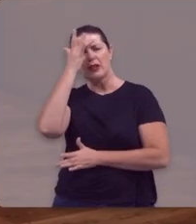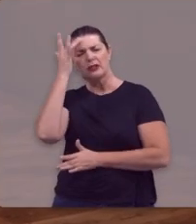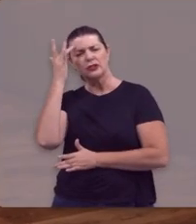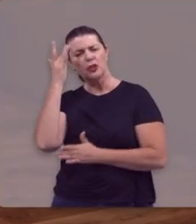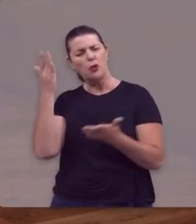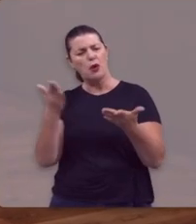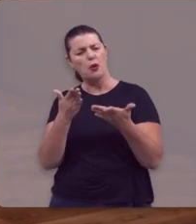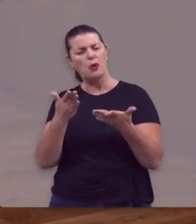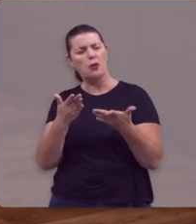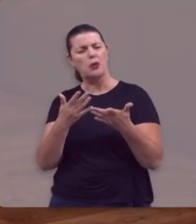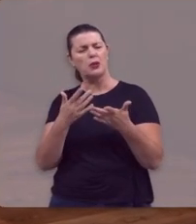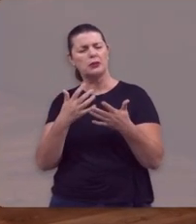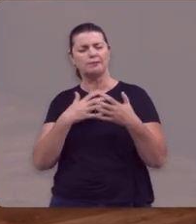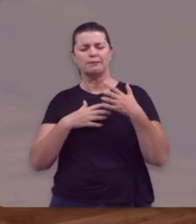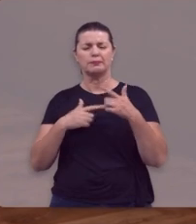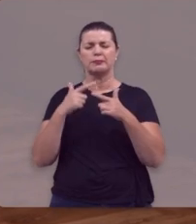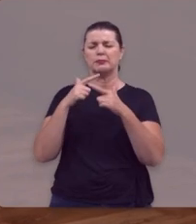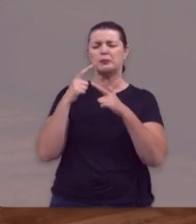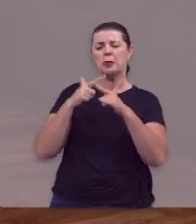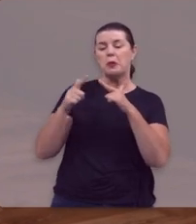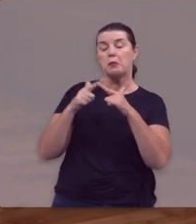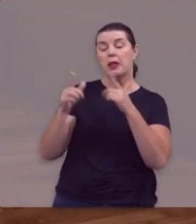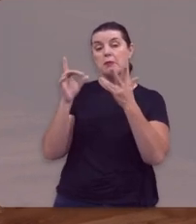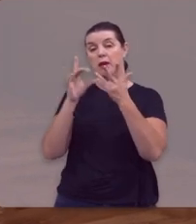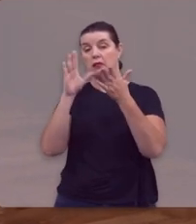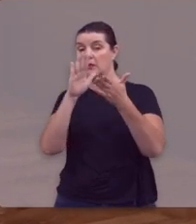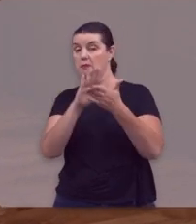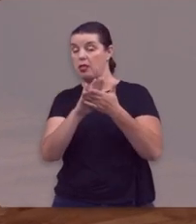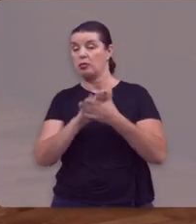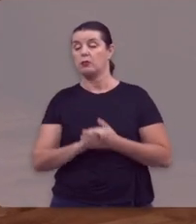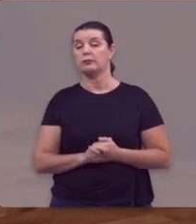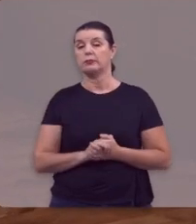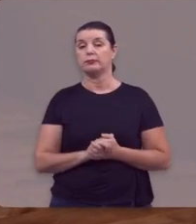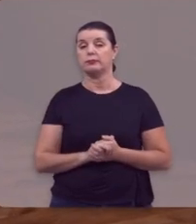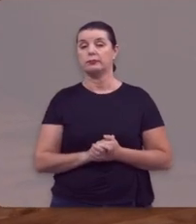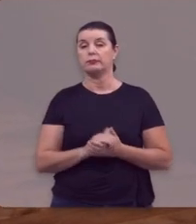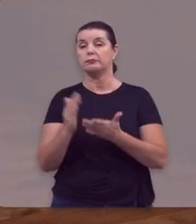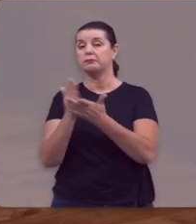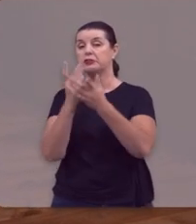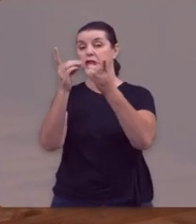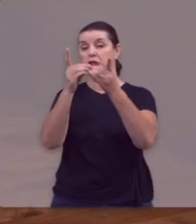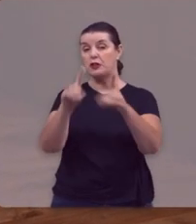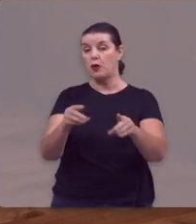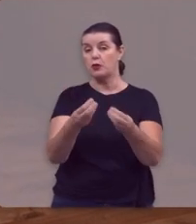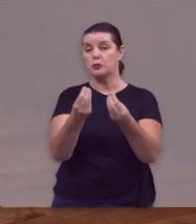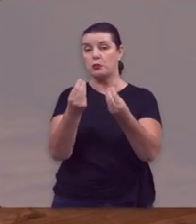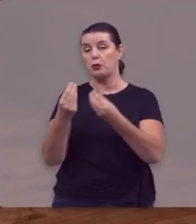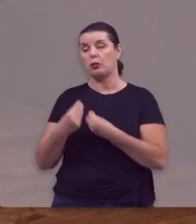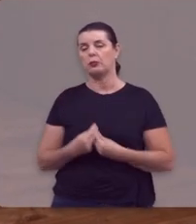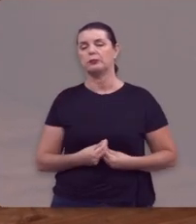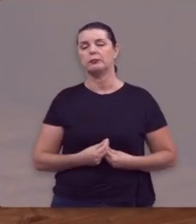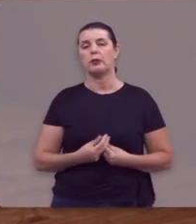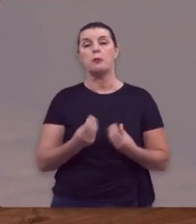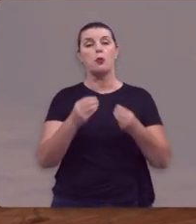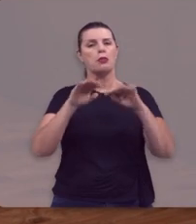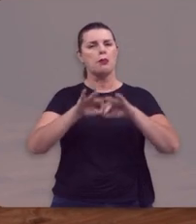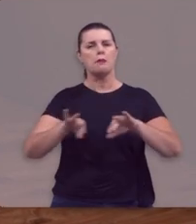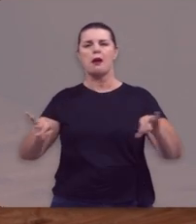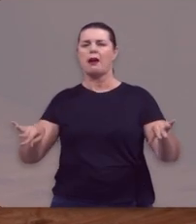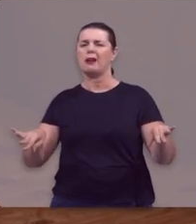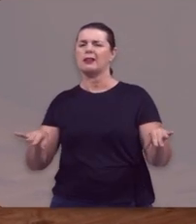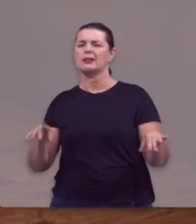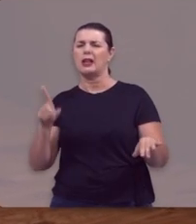Há muitas pessoas hoje que estão em crise conjugal. Muitos divórcios,